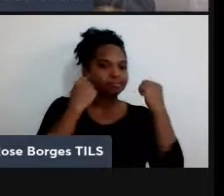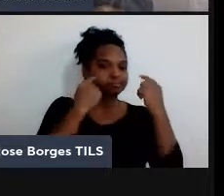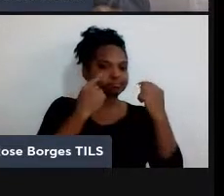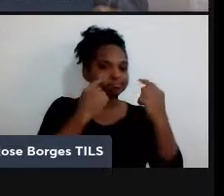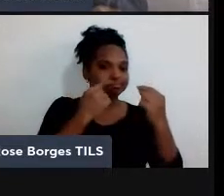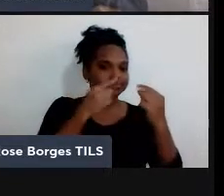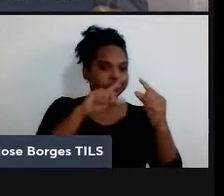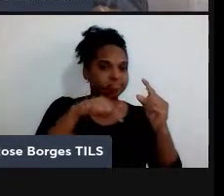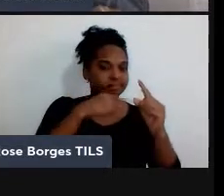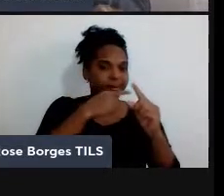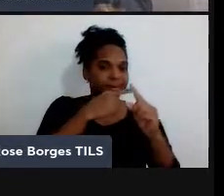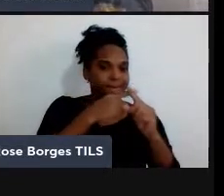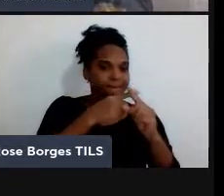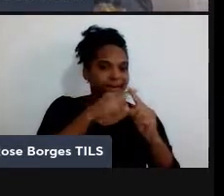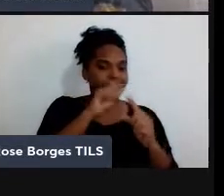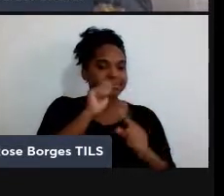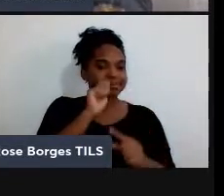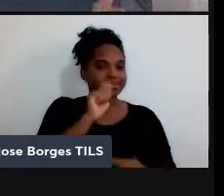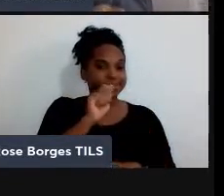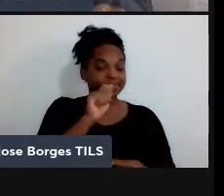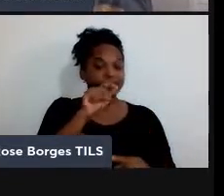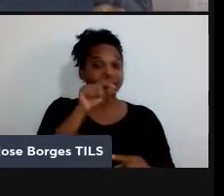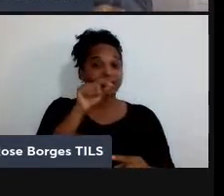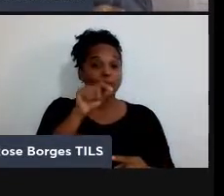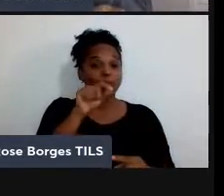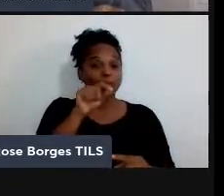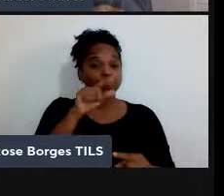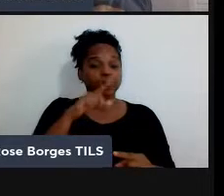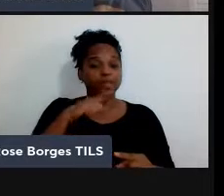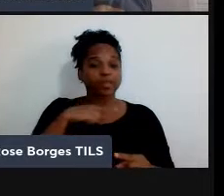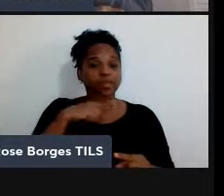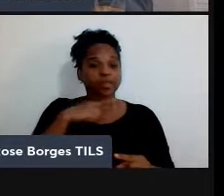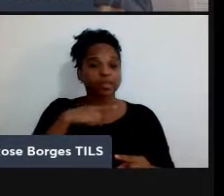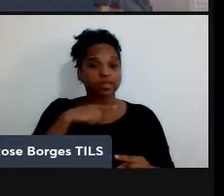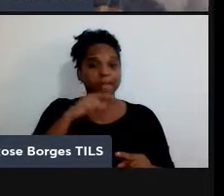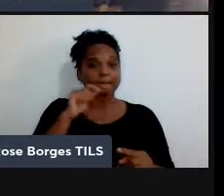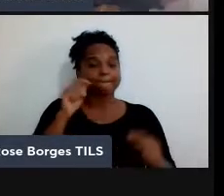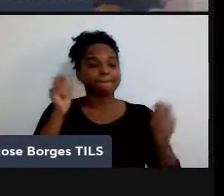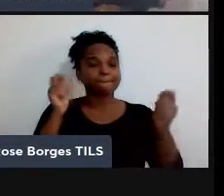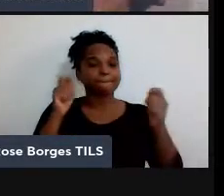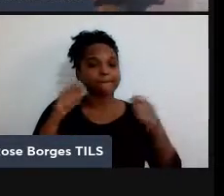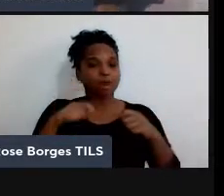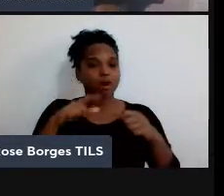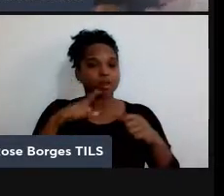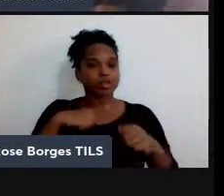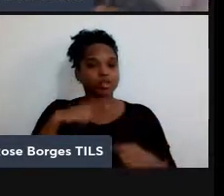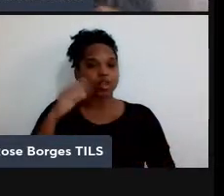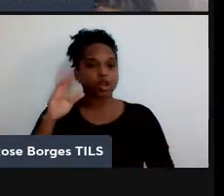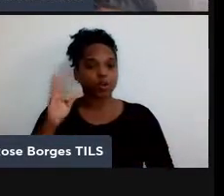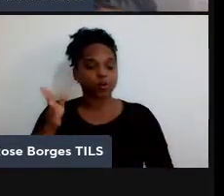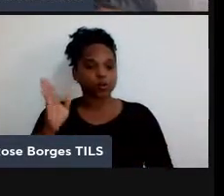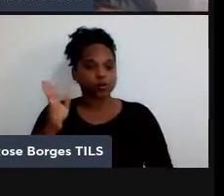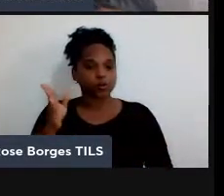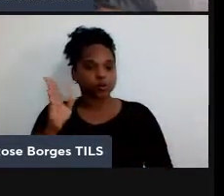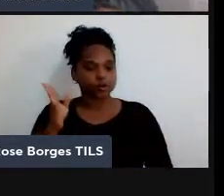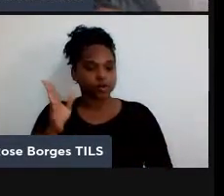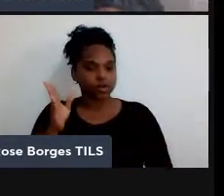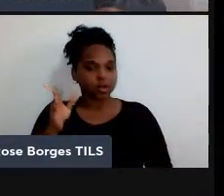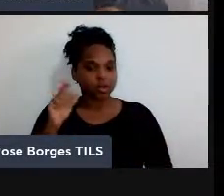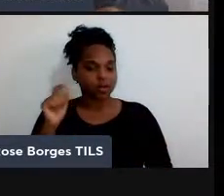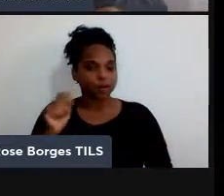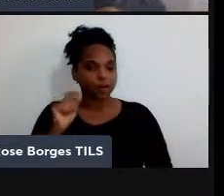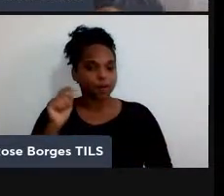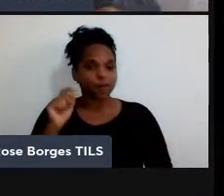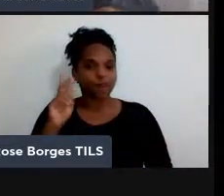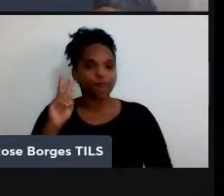que eu não mencionei aqui, né? Mas um estado de um único quântico, a gente pode... Bom, já tinha falado um pouco, né? Ele pode ser ilustrado